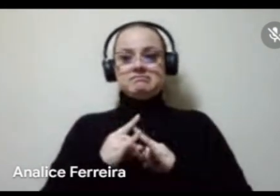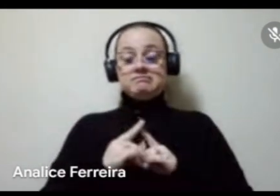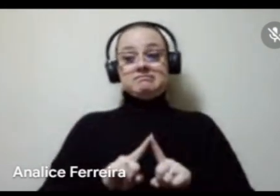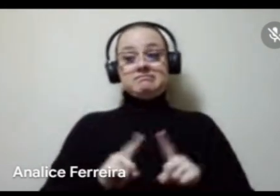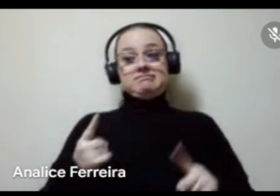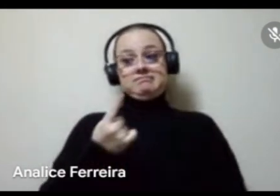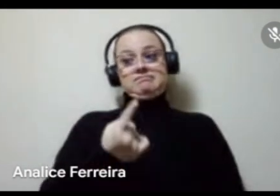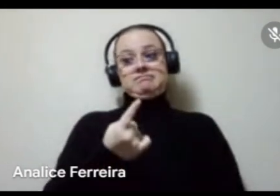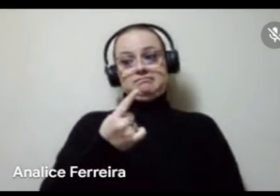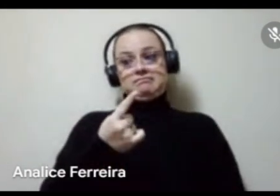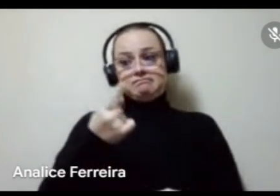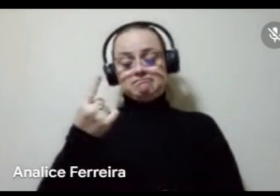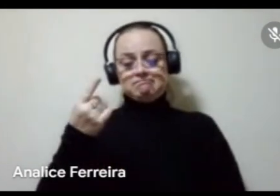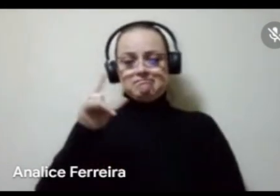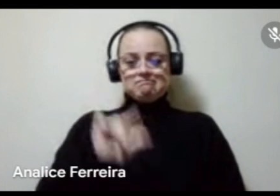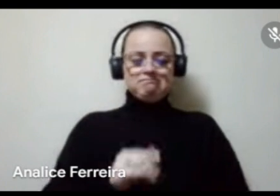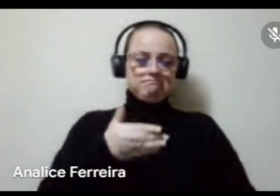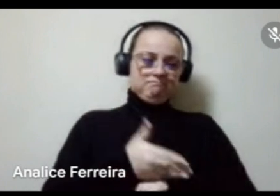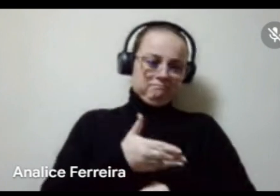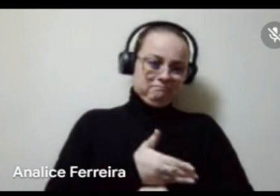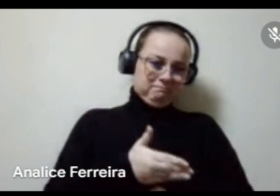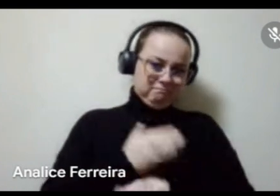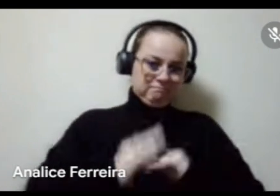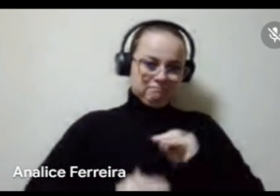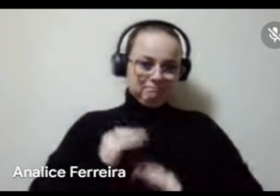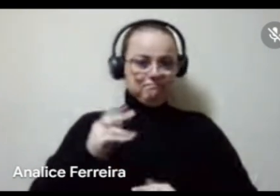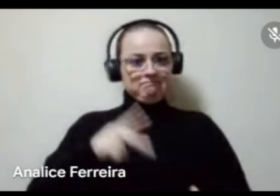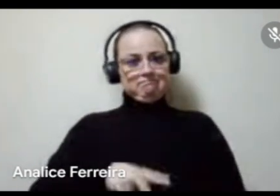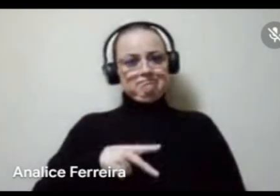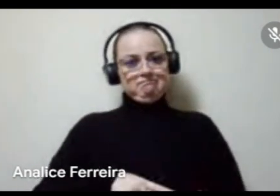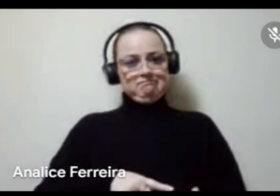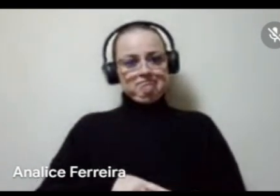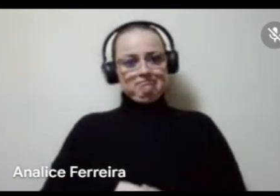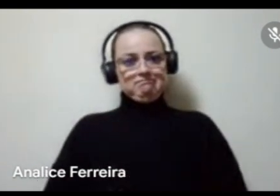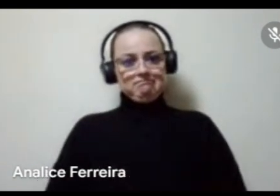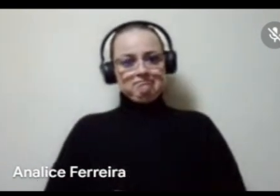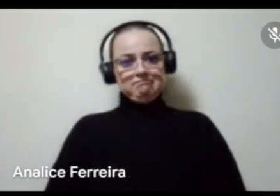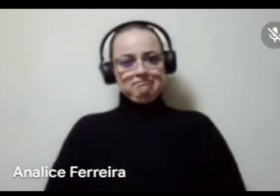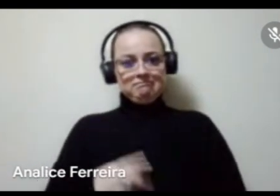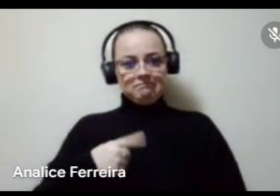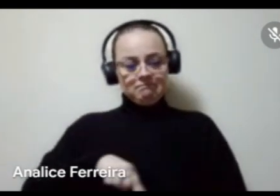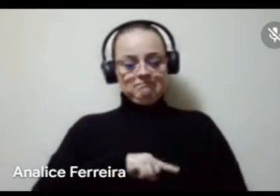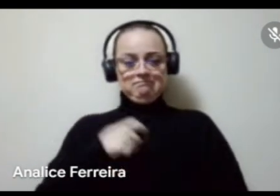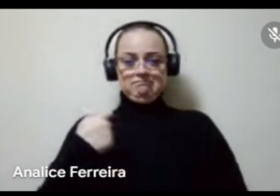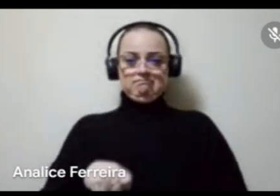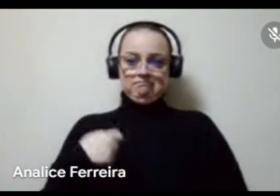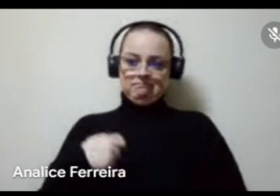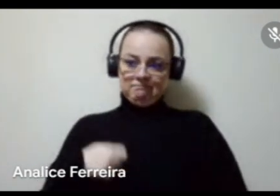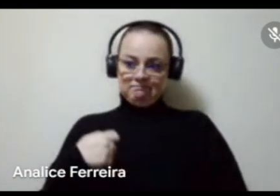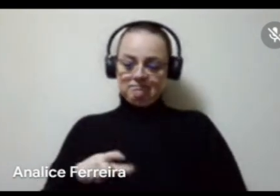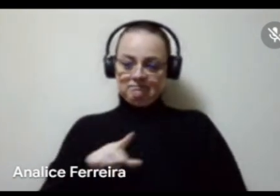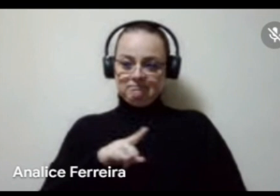baixa presença de músicos atuantes, né, e a gente precisaria de ter,